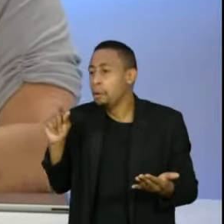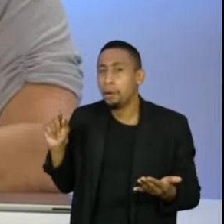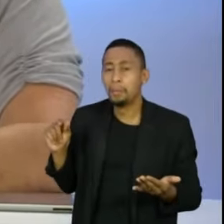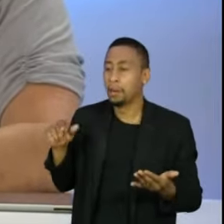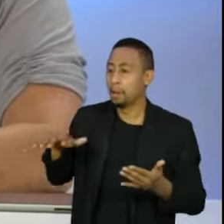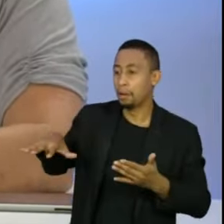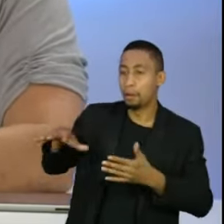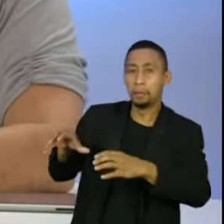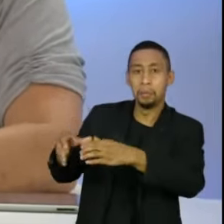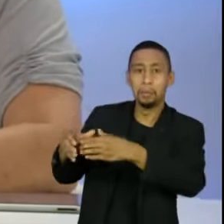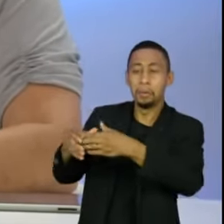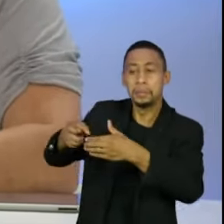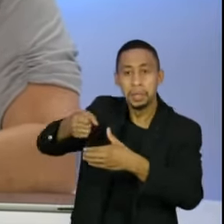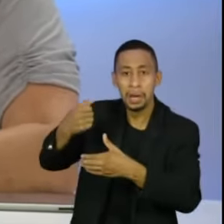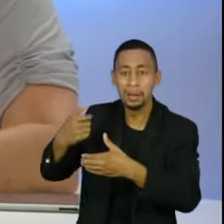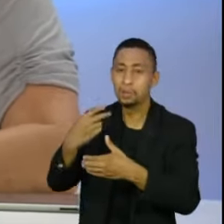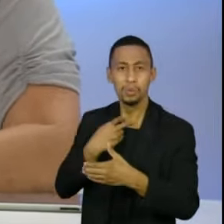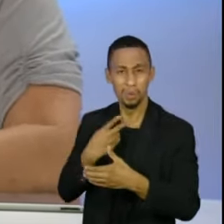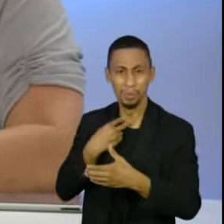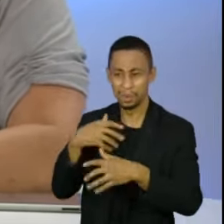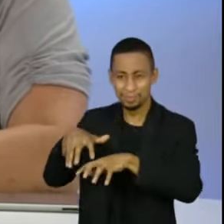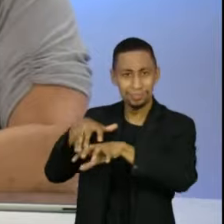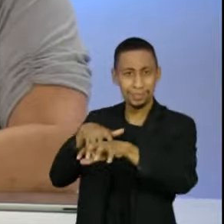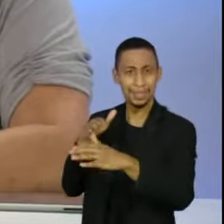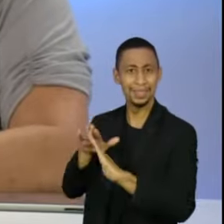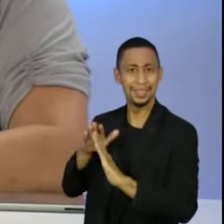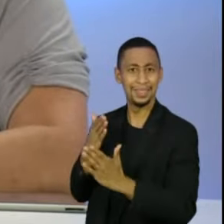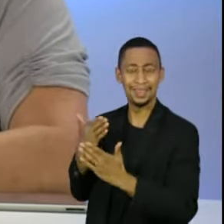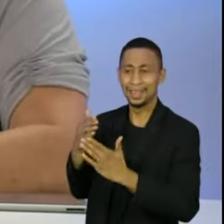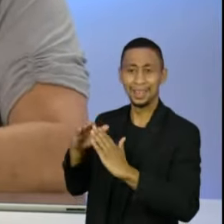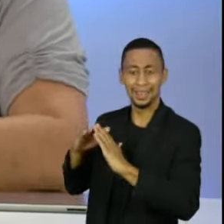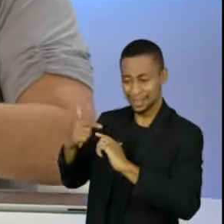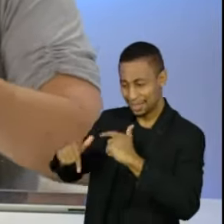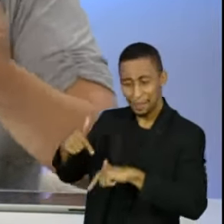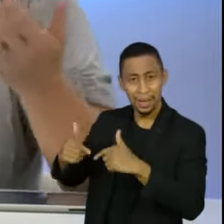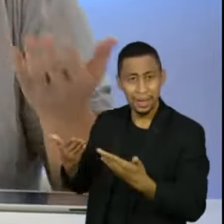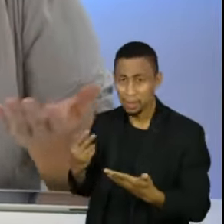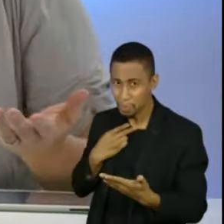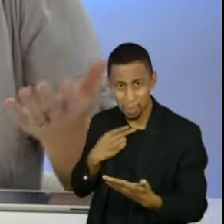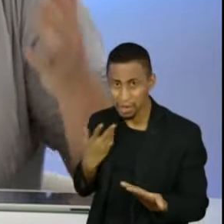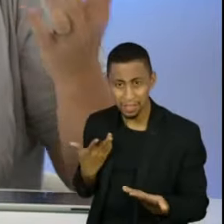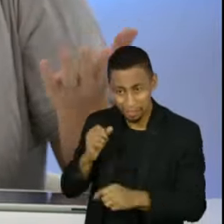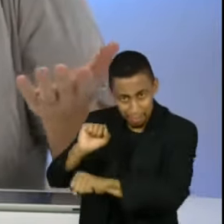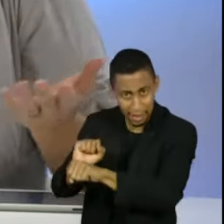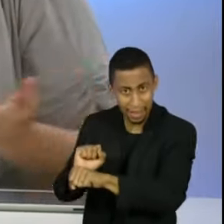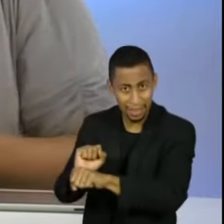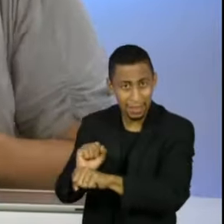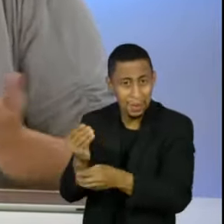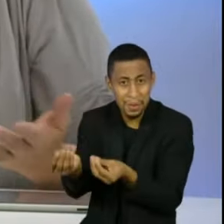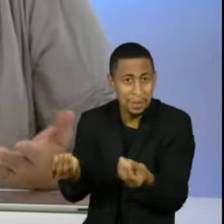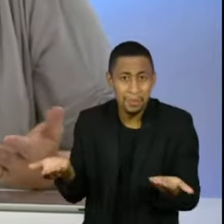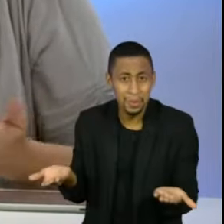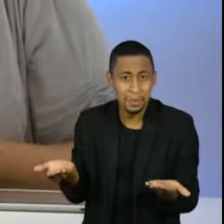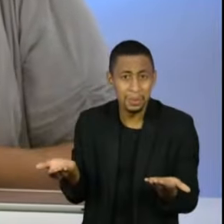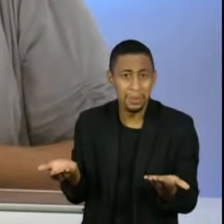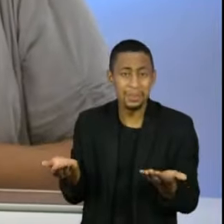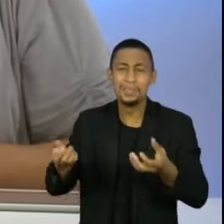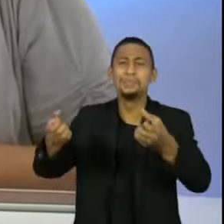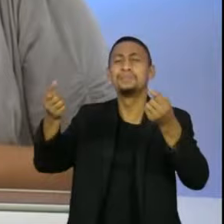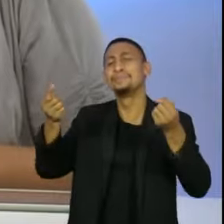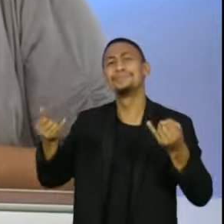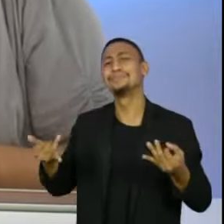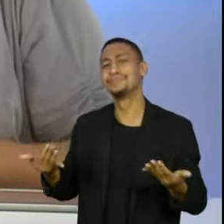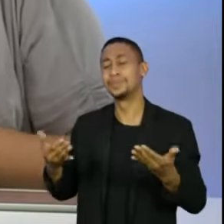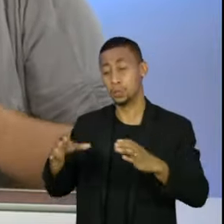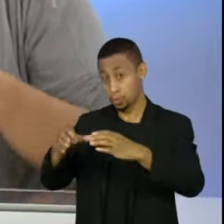Legislativo não assuma o seu papel e não exerça suas funções. Isso é uma explicação para que